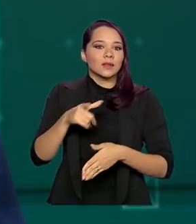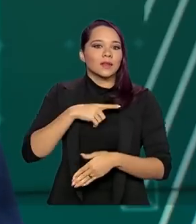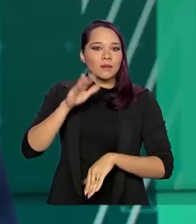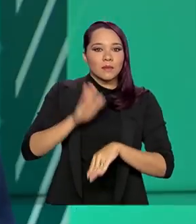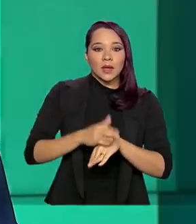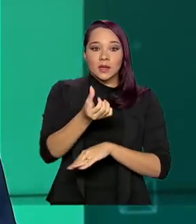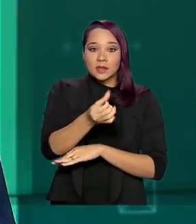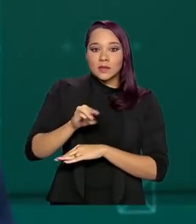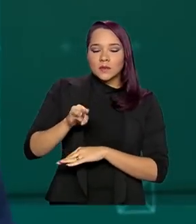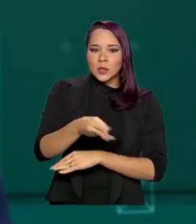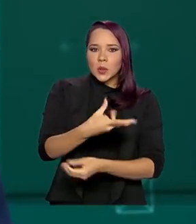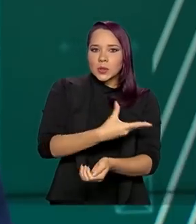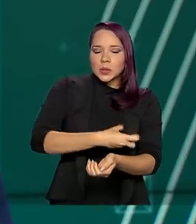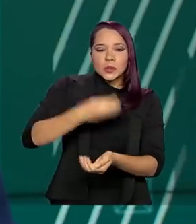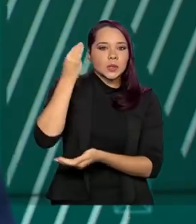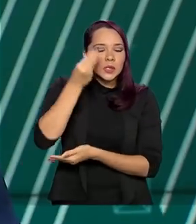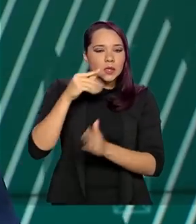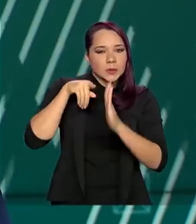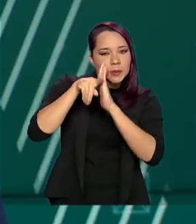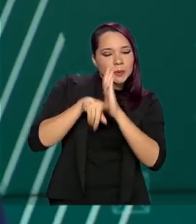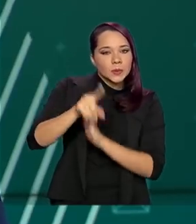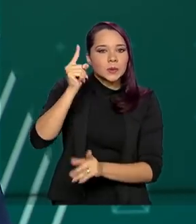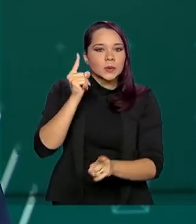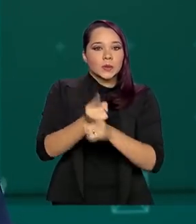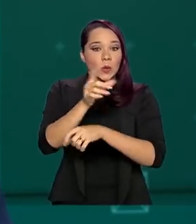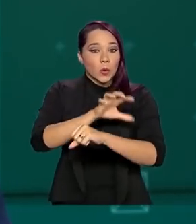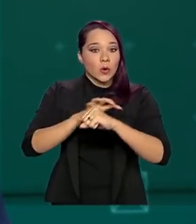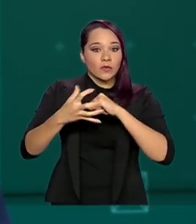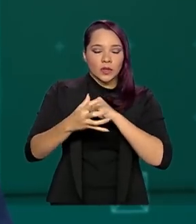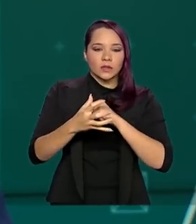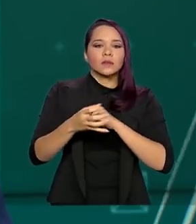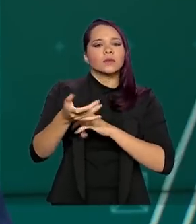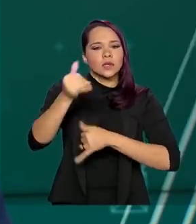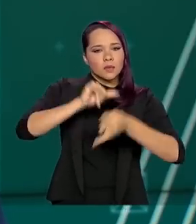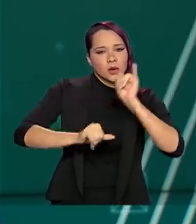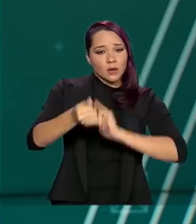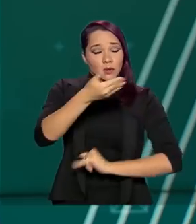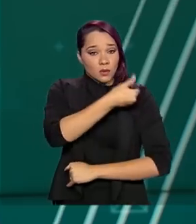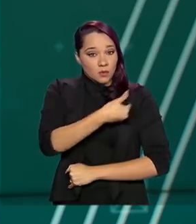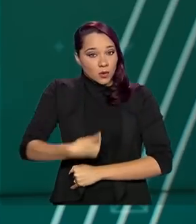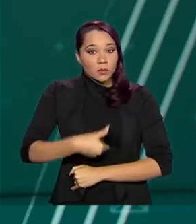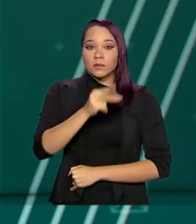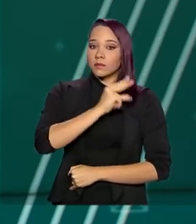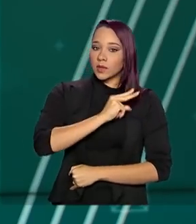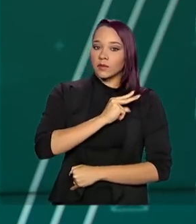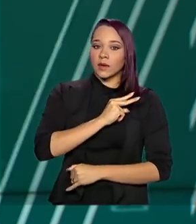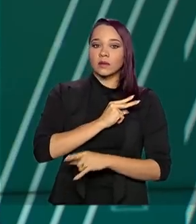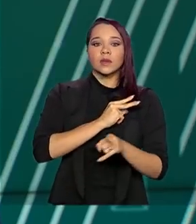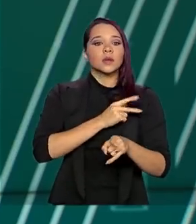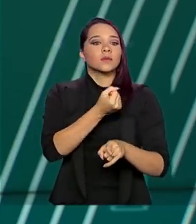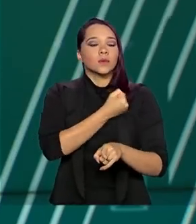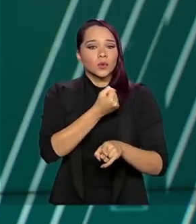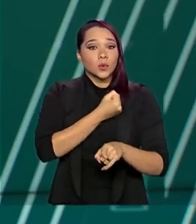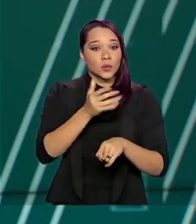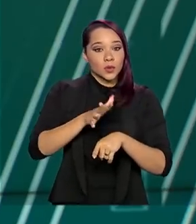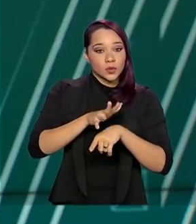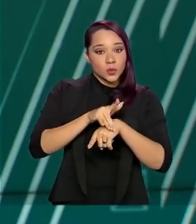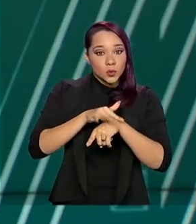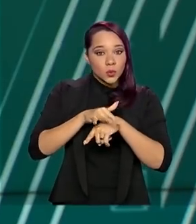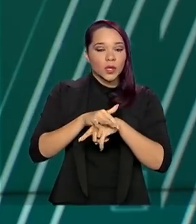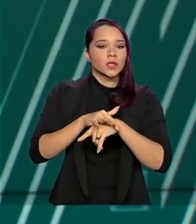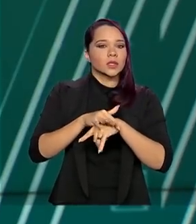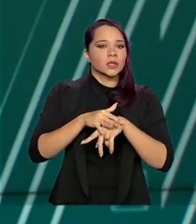6 milhões de exames para detectar o coronavírus nos laboratórios públicos e privados. E para que o número de casos da